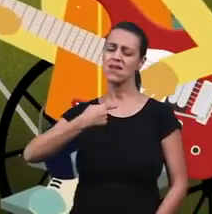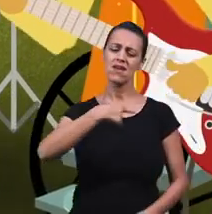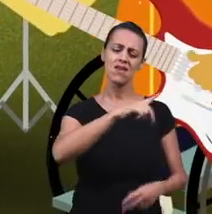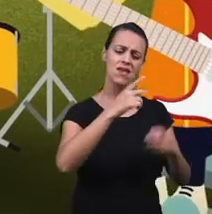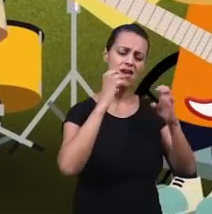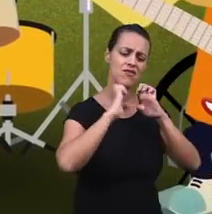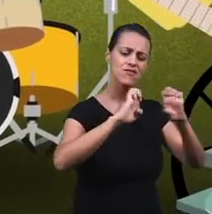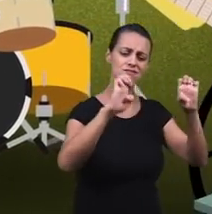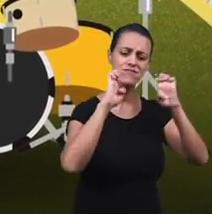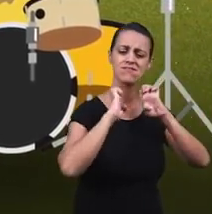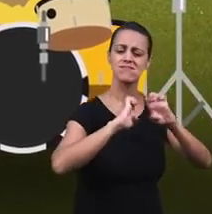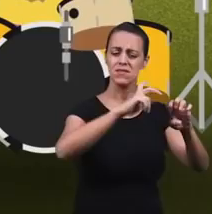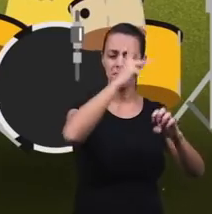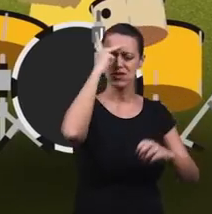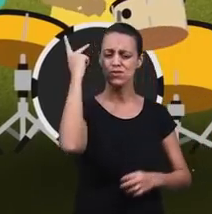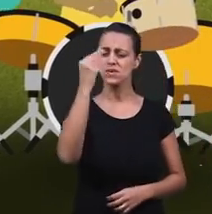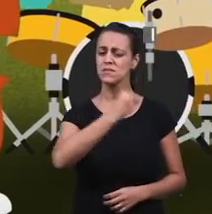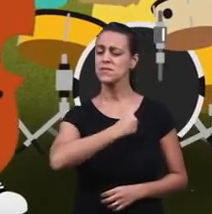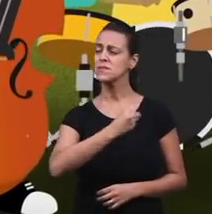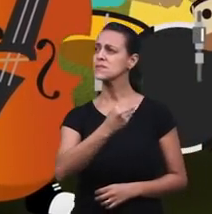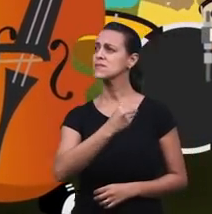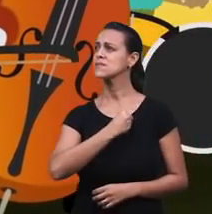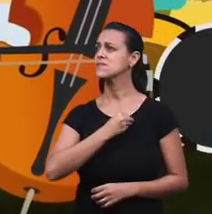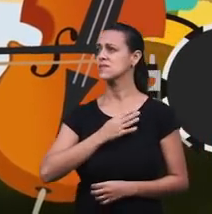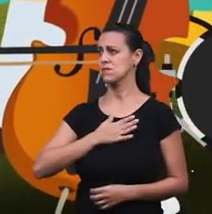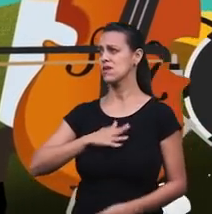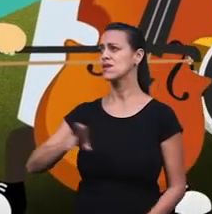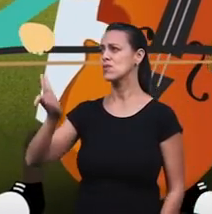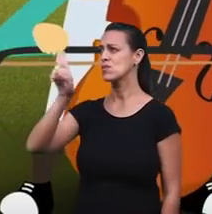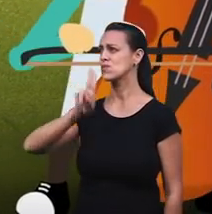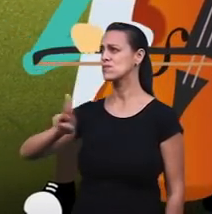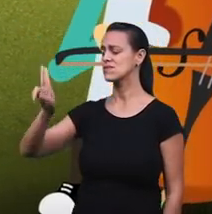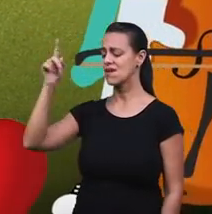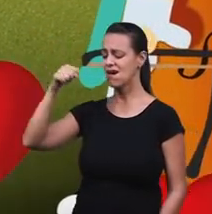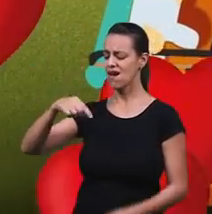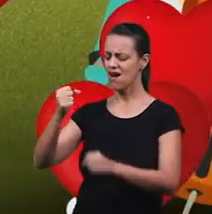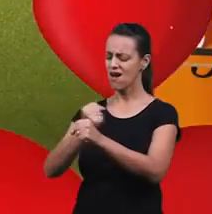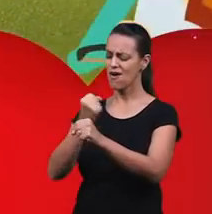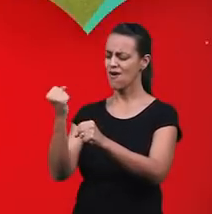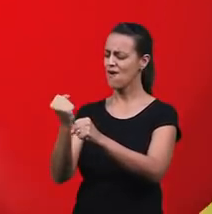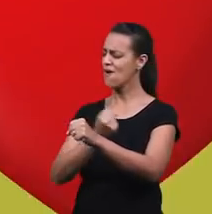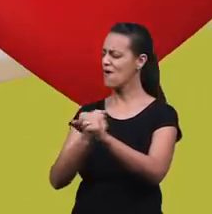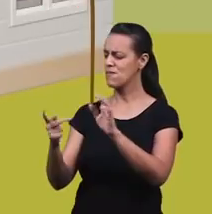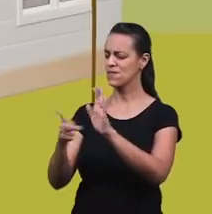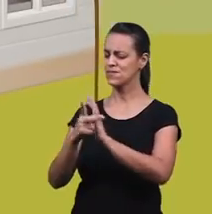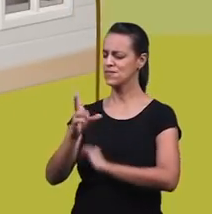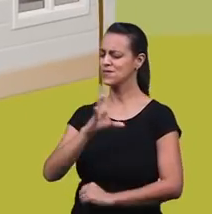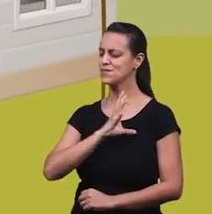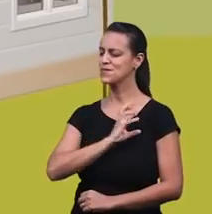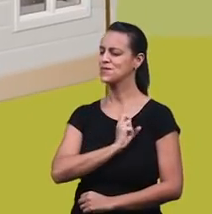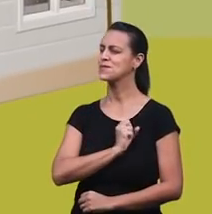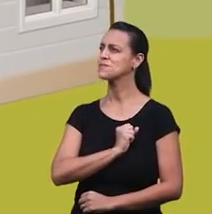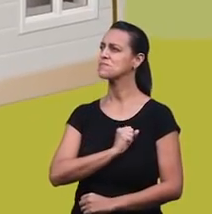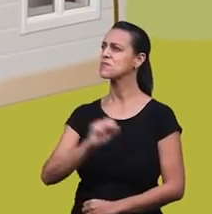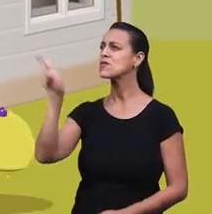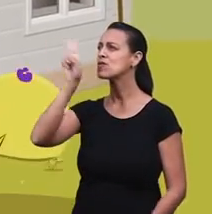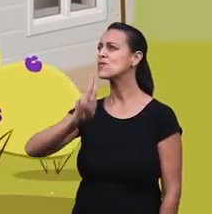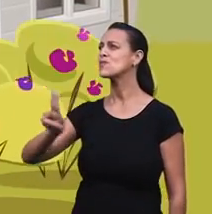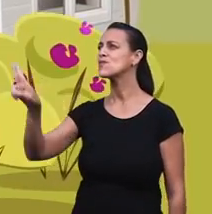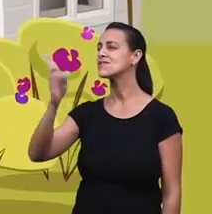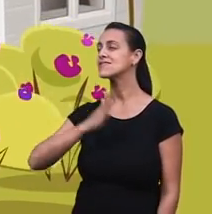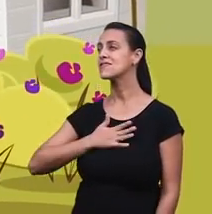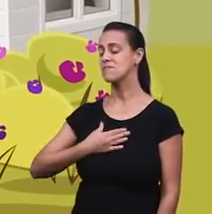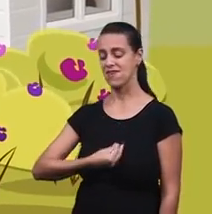pecador Usa-me, Senhor, na Tua obra de amor Usa-me, Senhor,